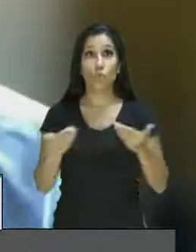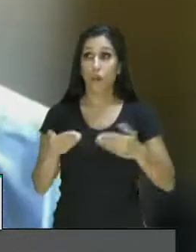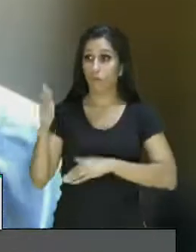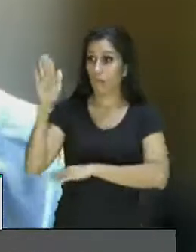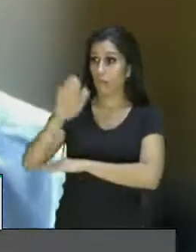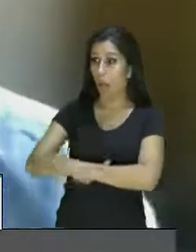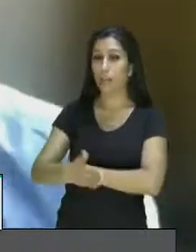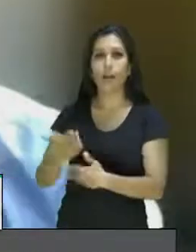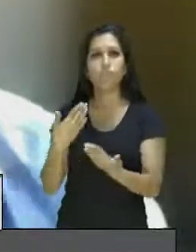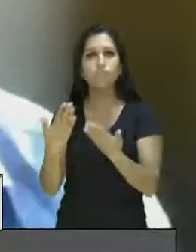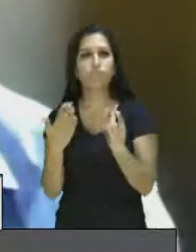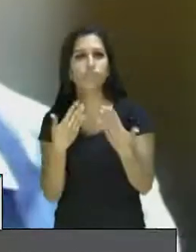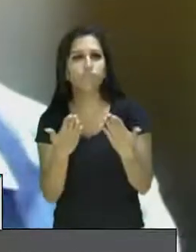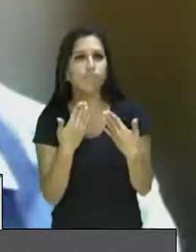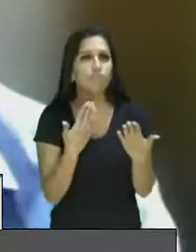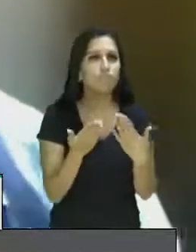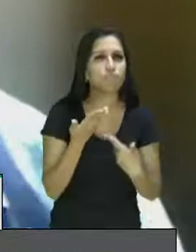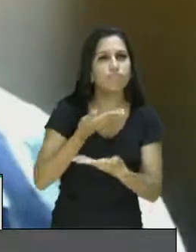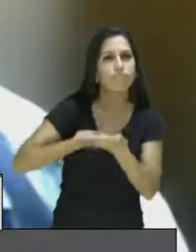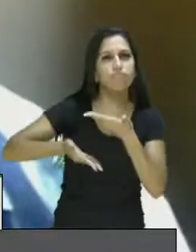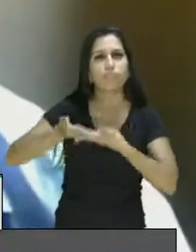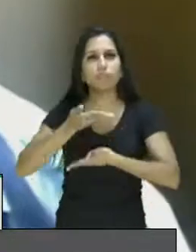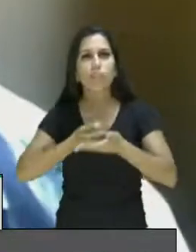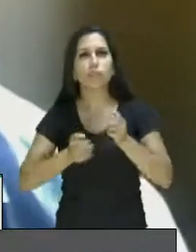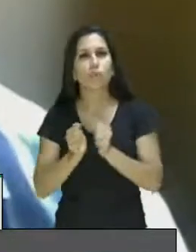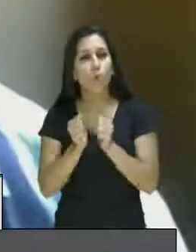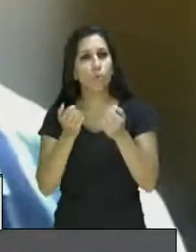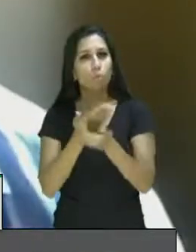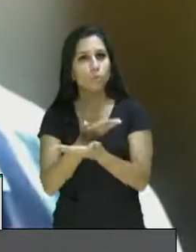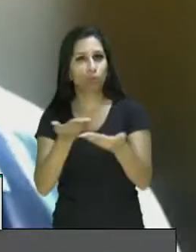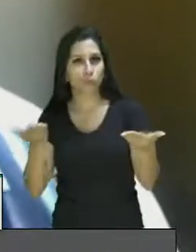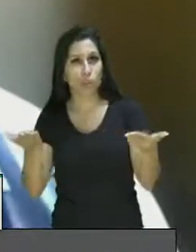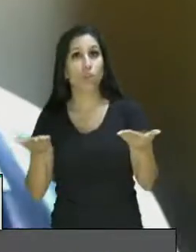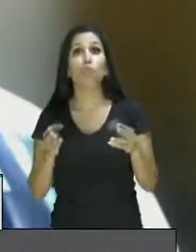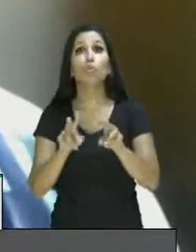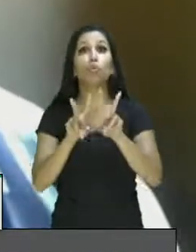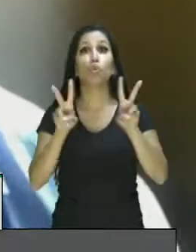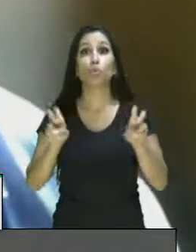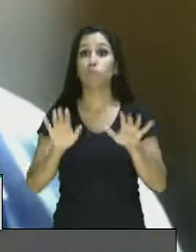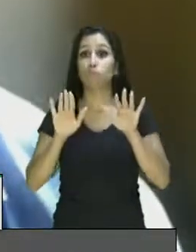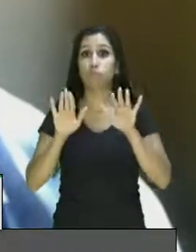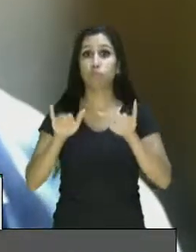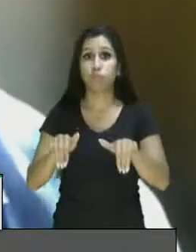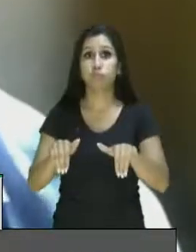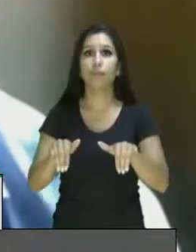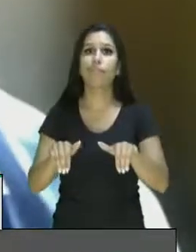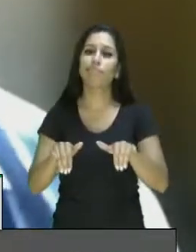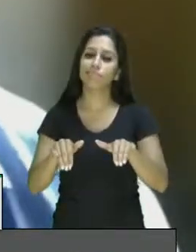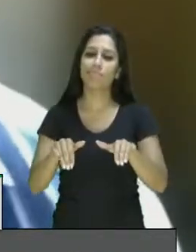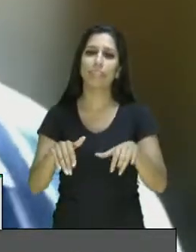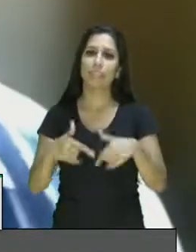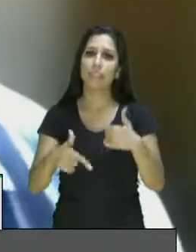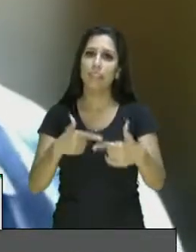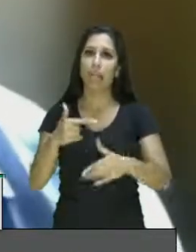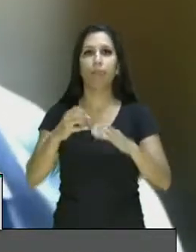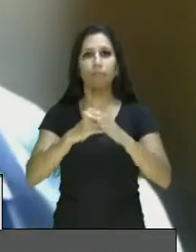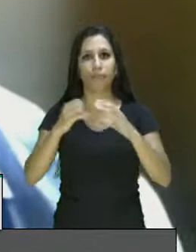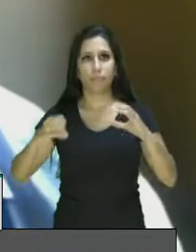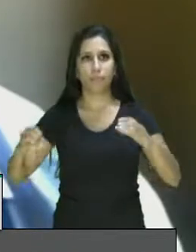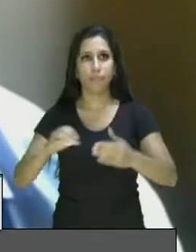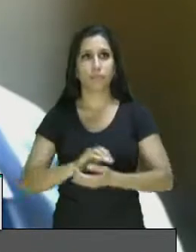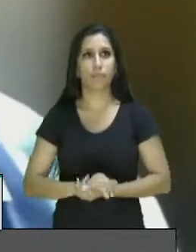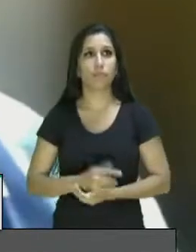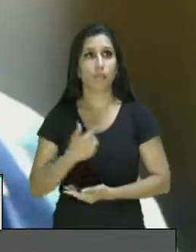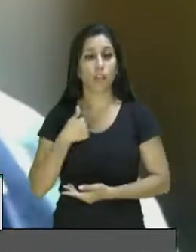conversa, essa discussão aqui a respeito do encerramento das atividades do Conades. Quero me